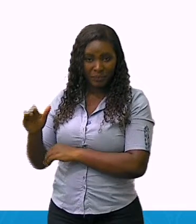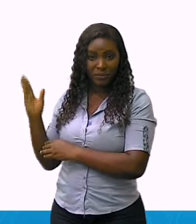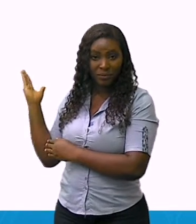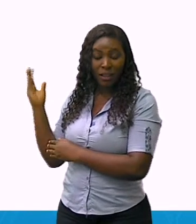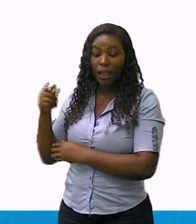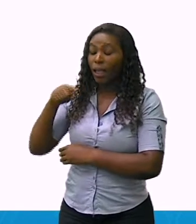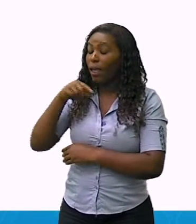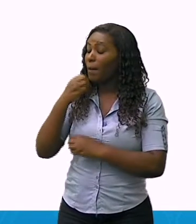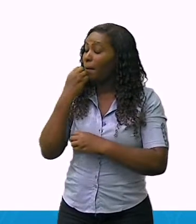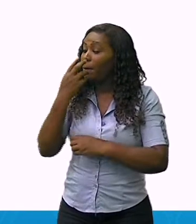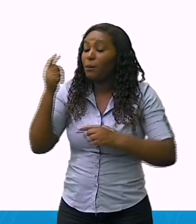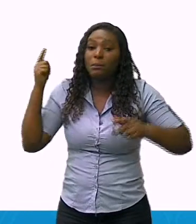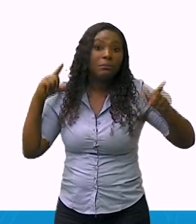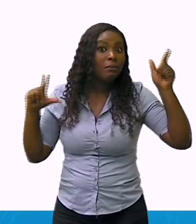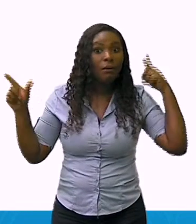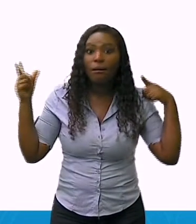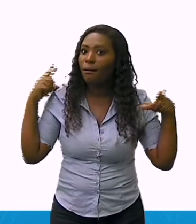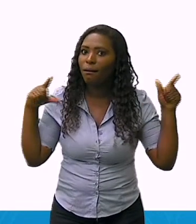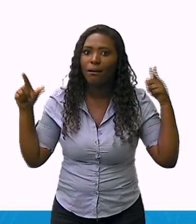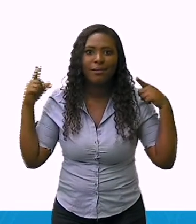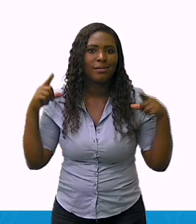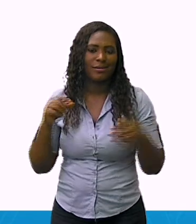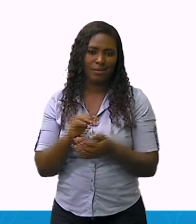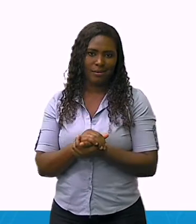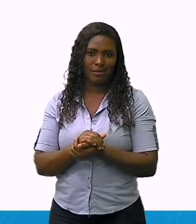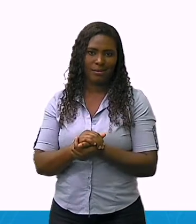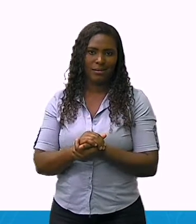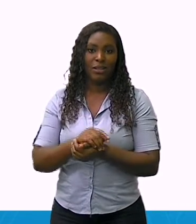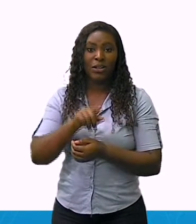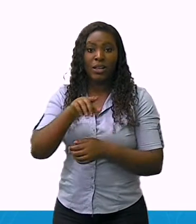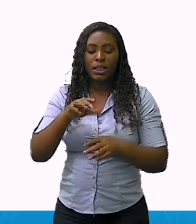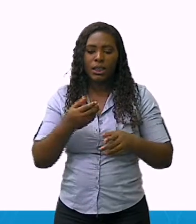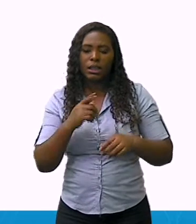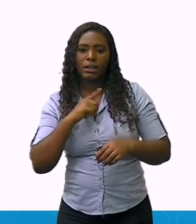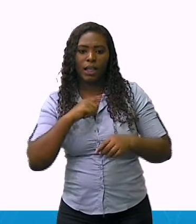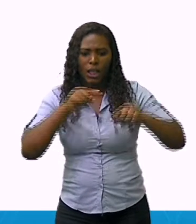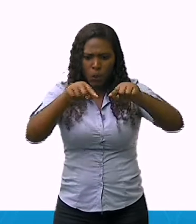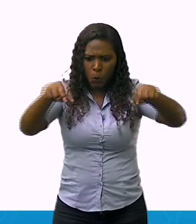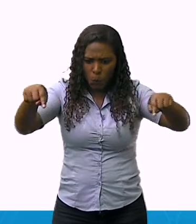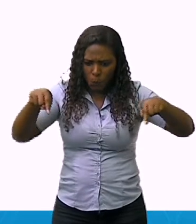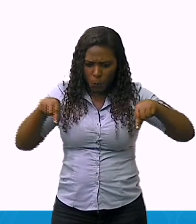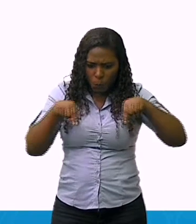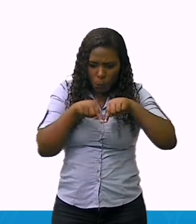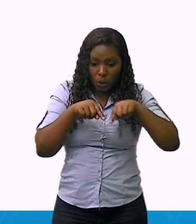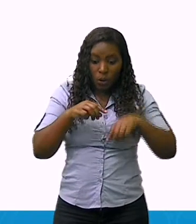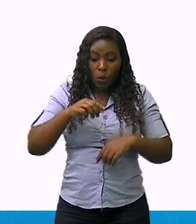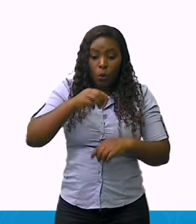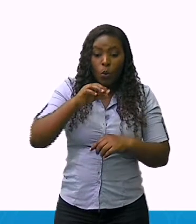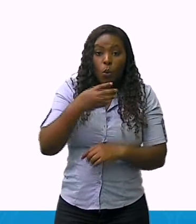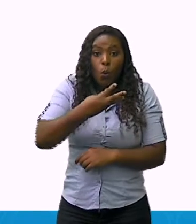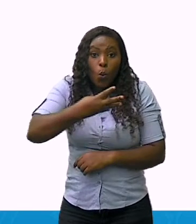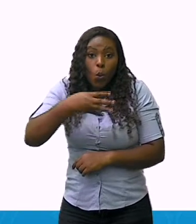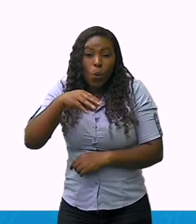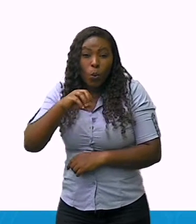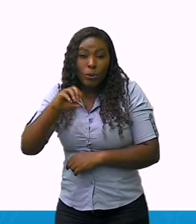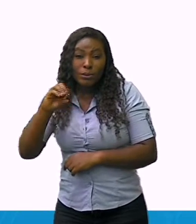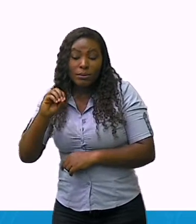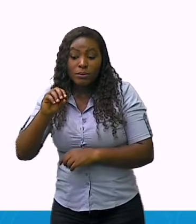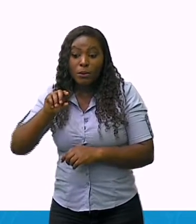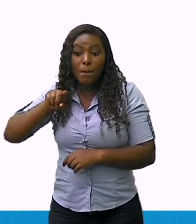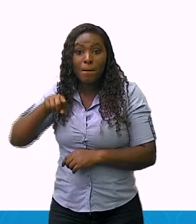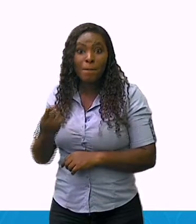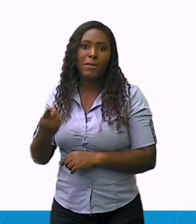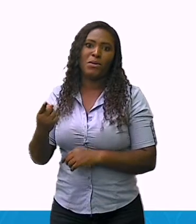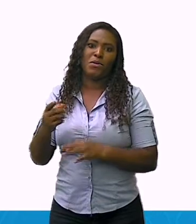corresponde a uma área de 400 mil metros e tem como objetivo proteger os remanescentes de Mata